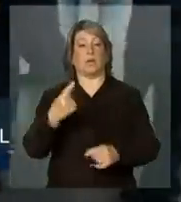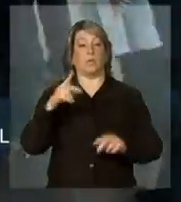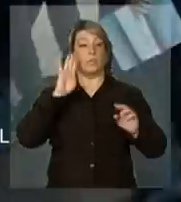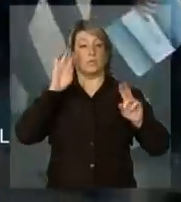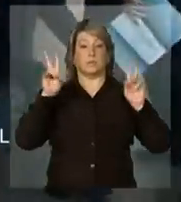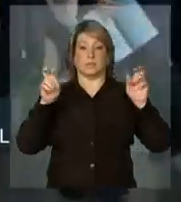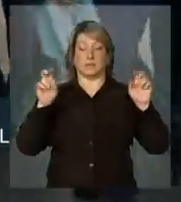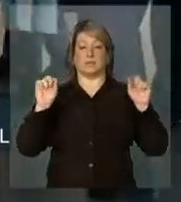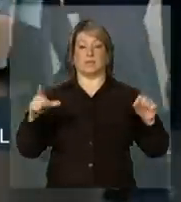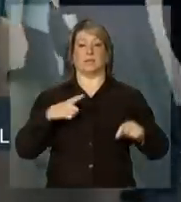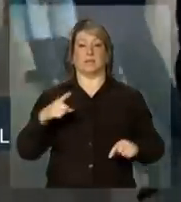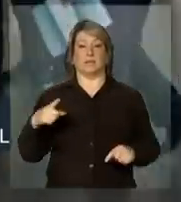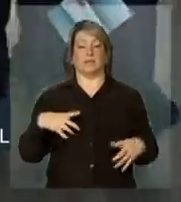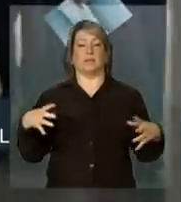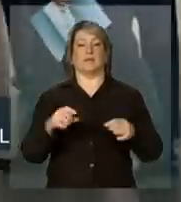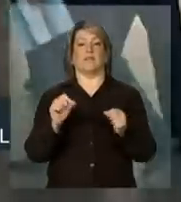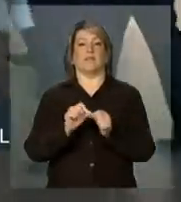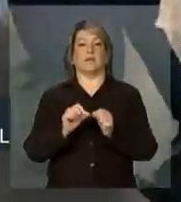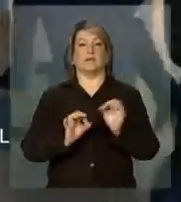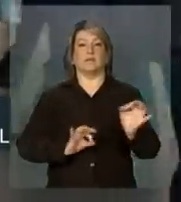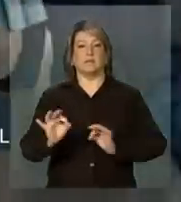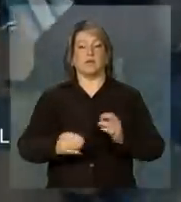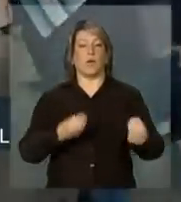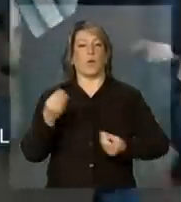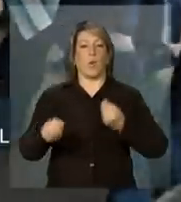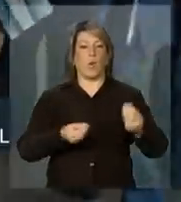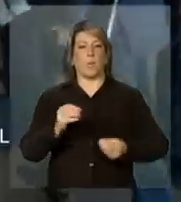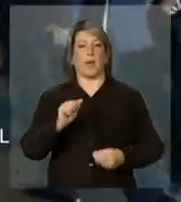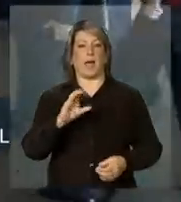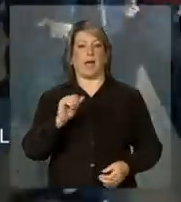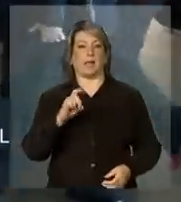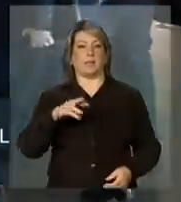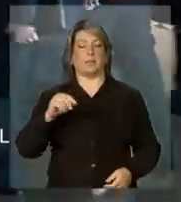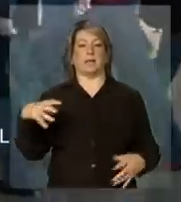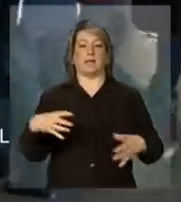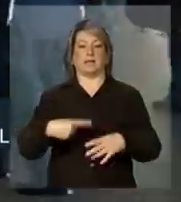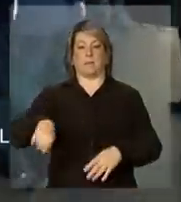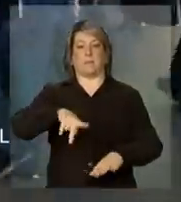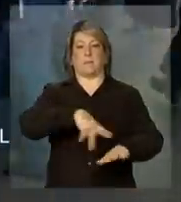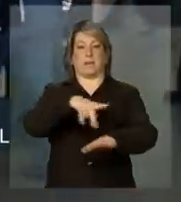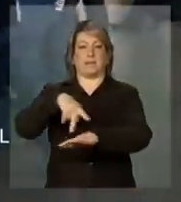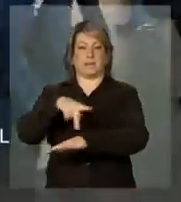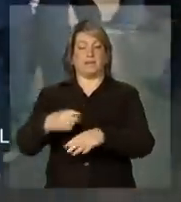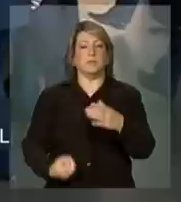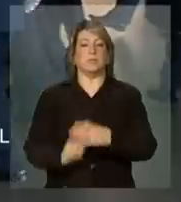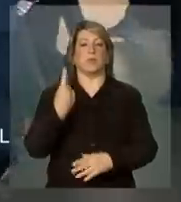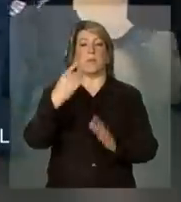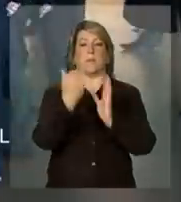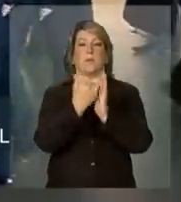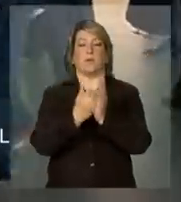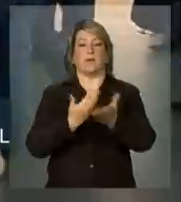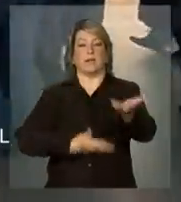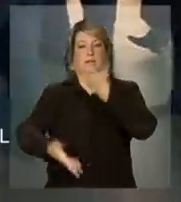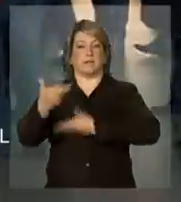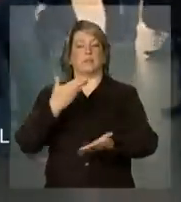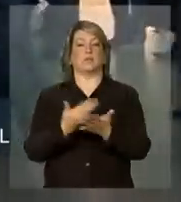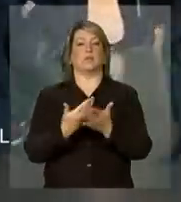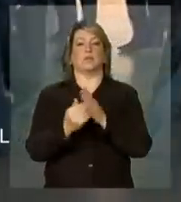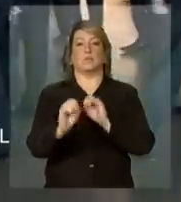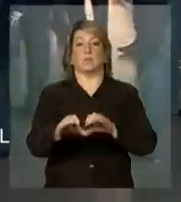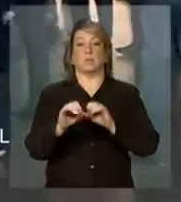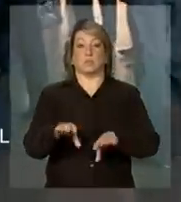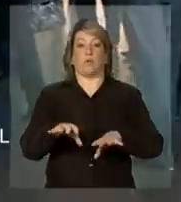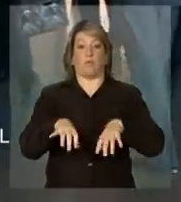adoção de um sistema de mobilidade acadêmica entre os países do bloco. A intenção é então implantar um programa de intercâmbio de educação